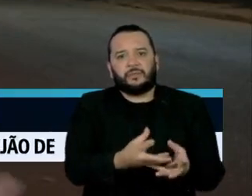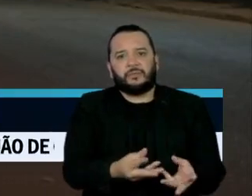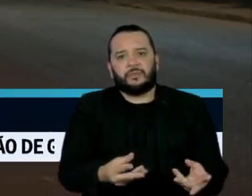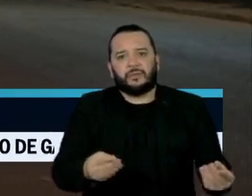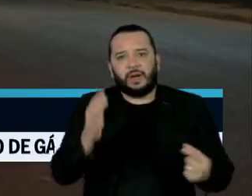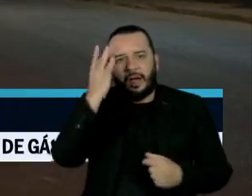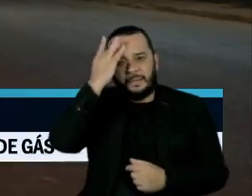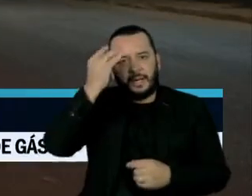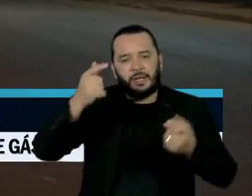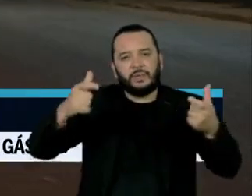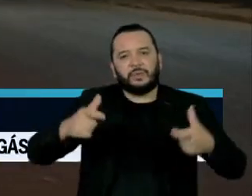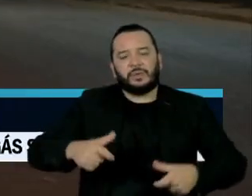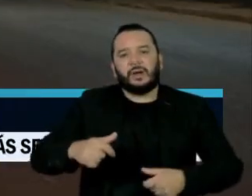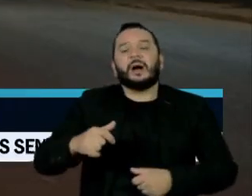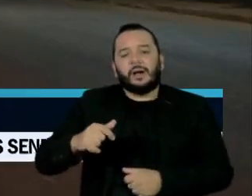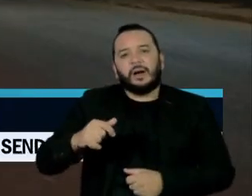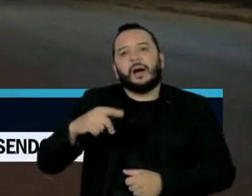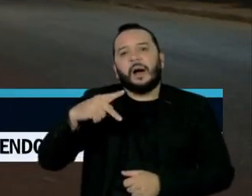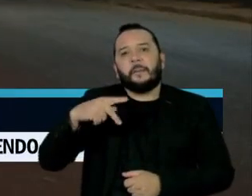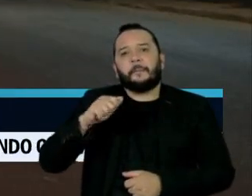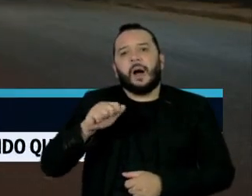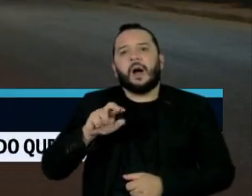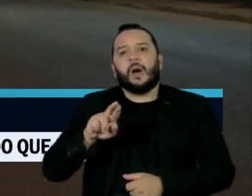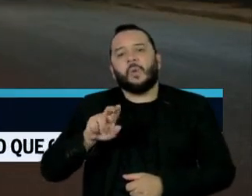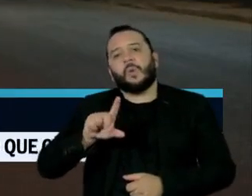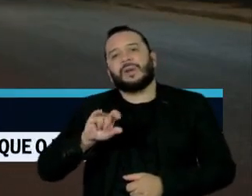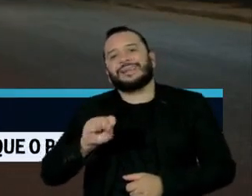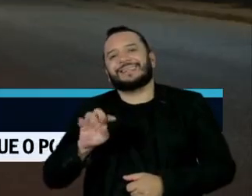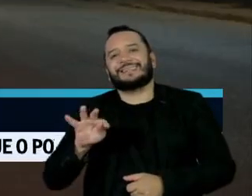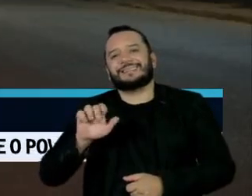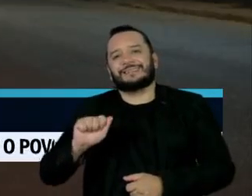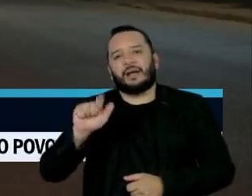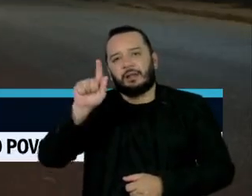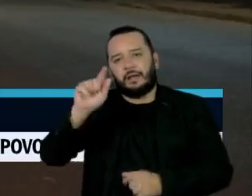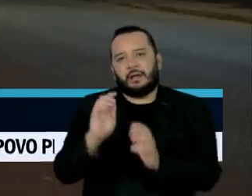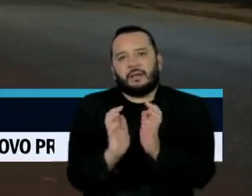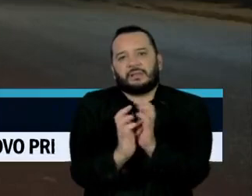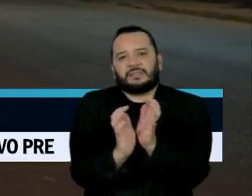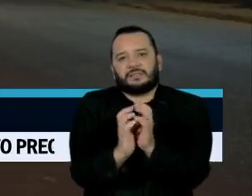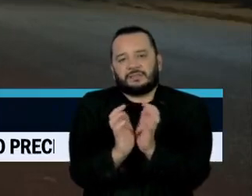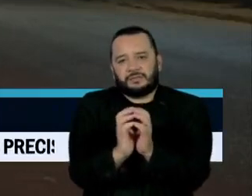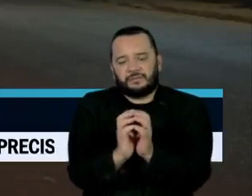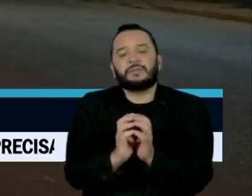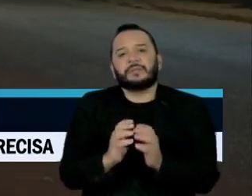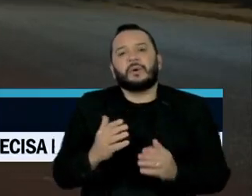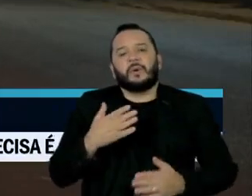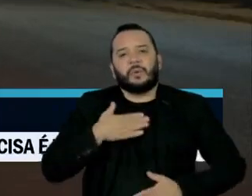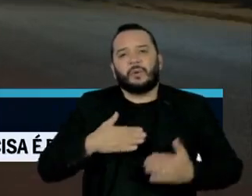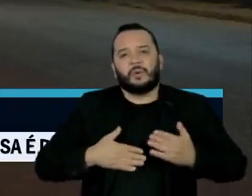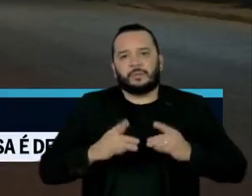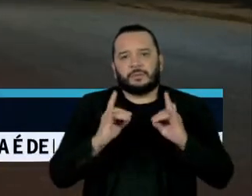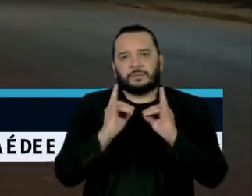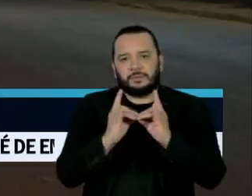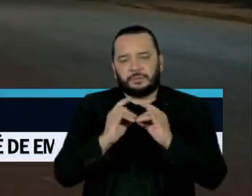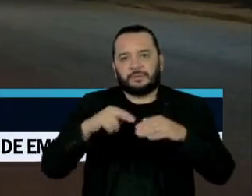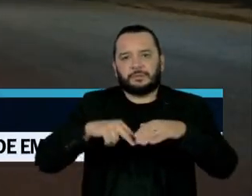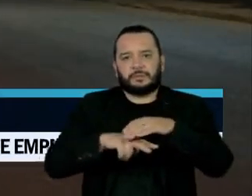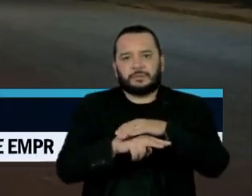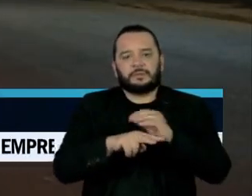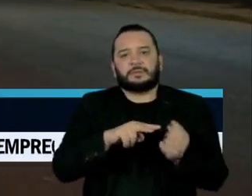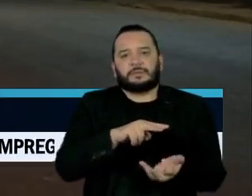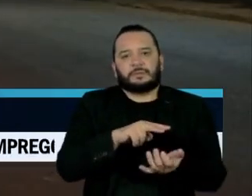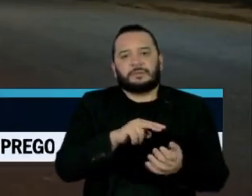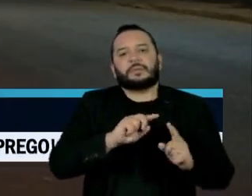município de Paulista, na Grande Recife. O corpo de Dom Philips será velado e cremado em Niterói, região